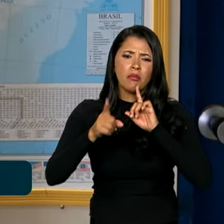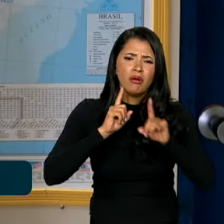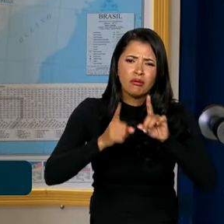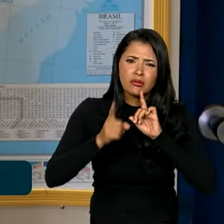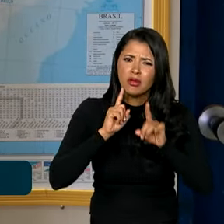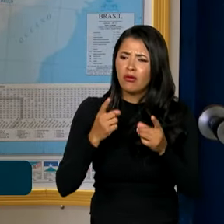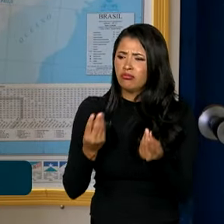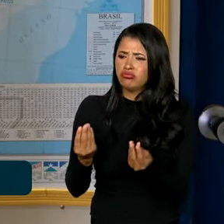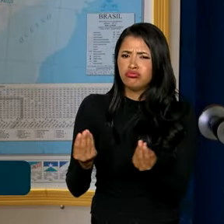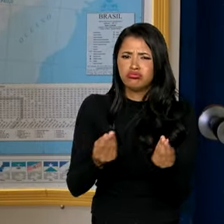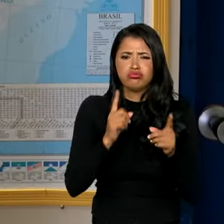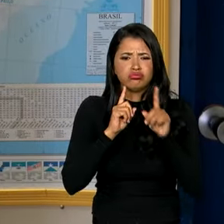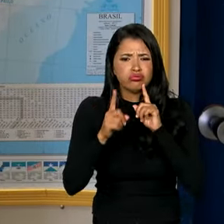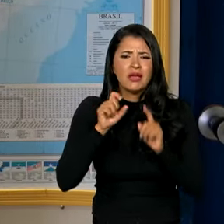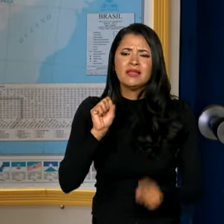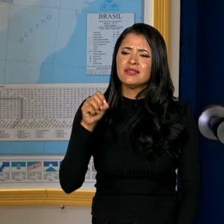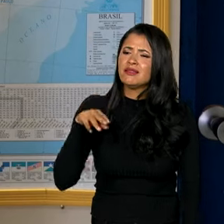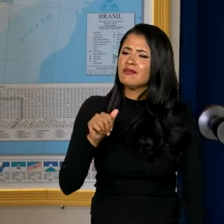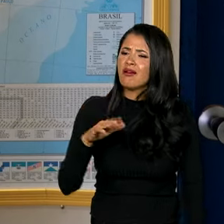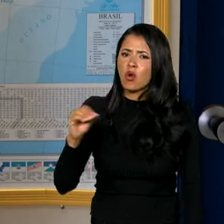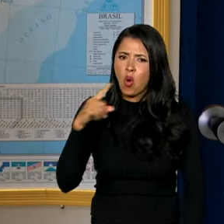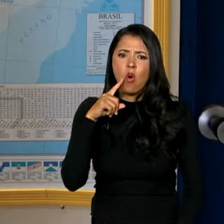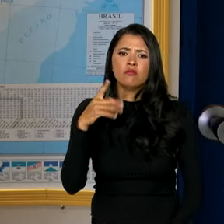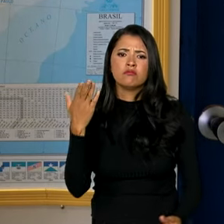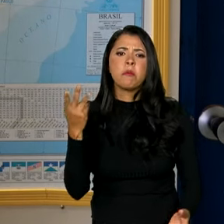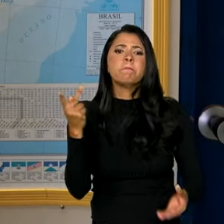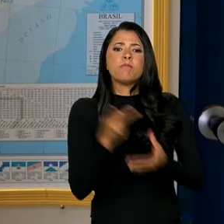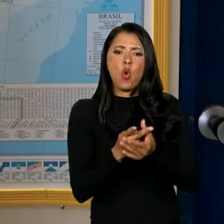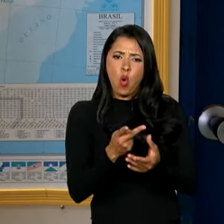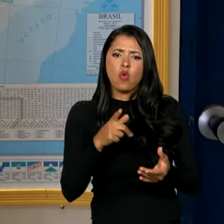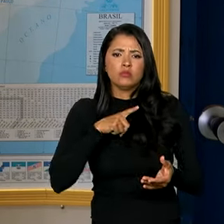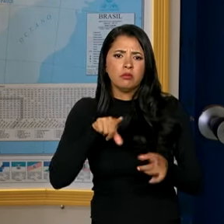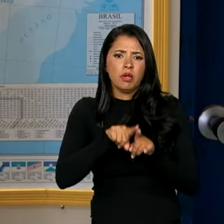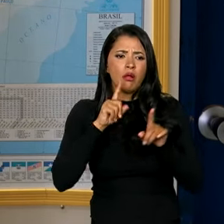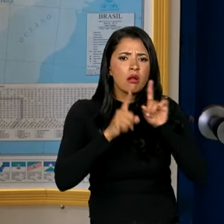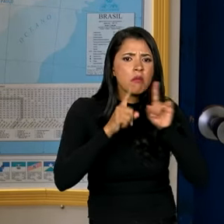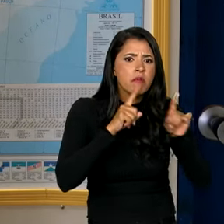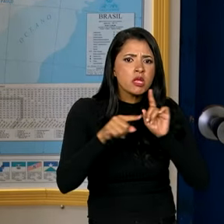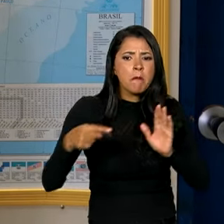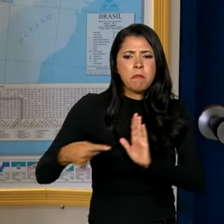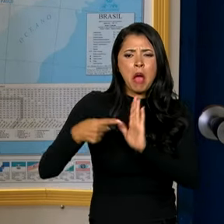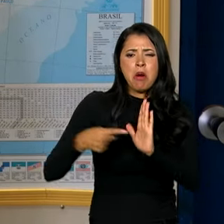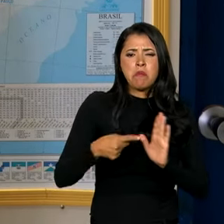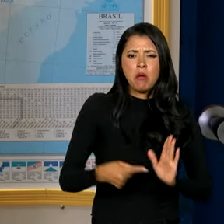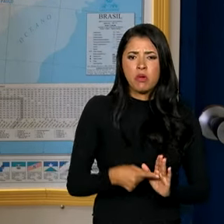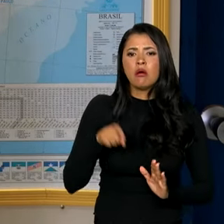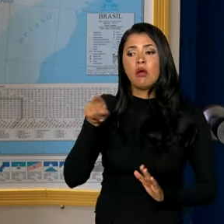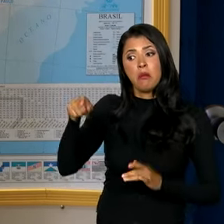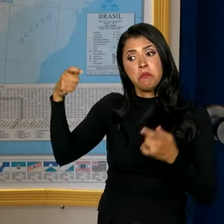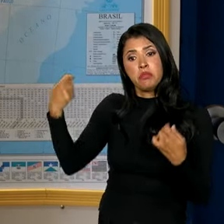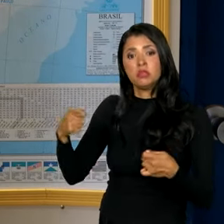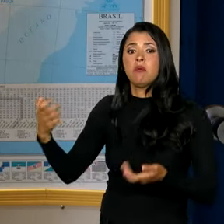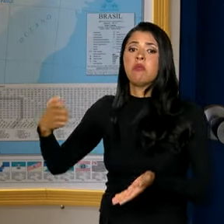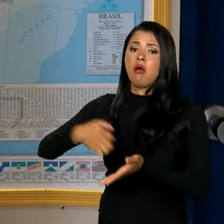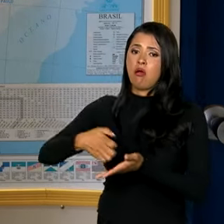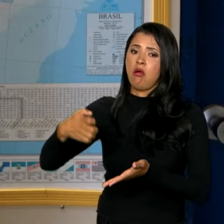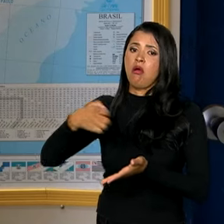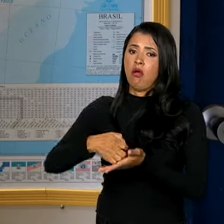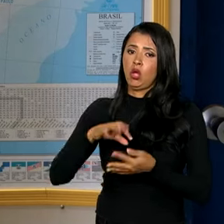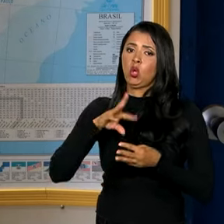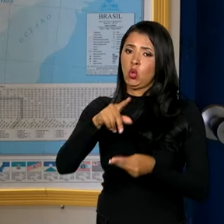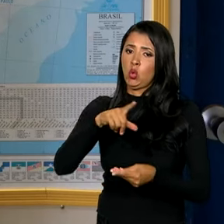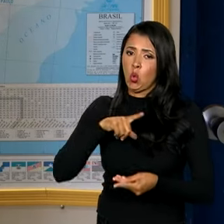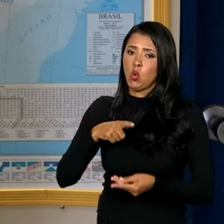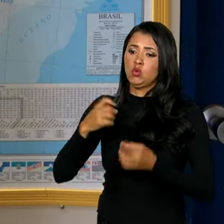aqui na Senacom e nos PROCONs. E ela será obrigada a ressarcir todos